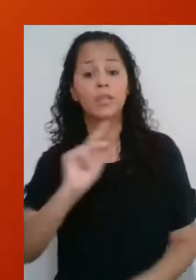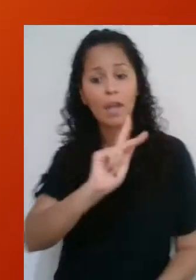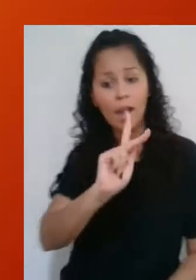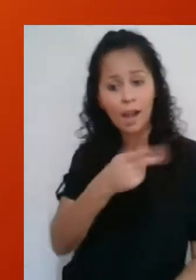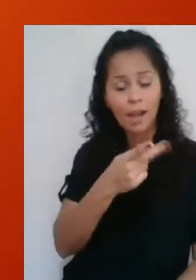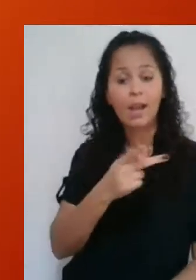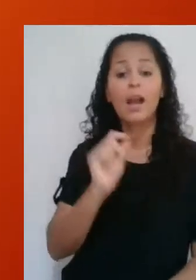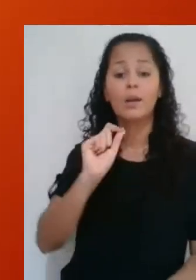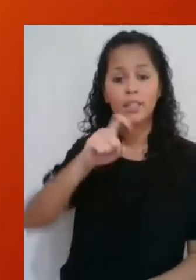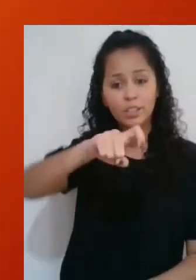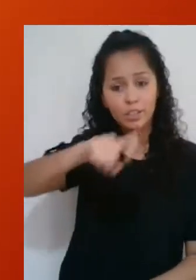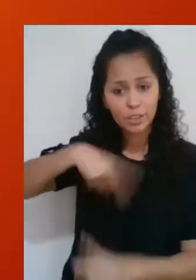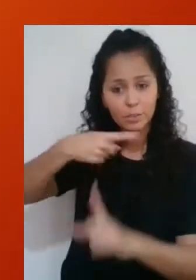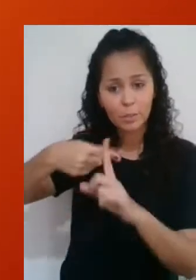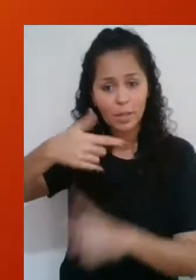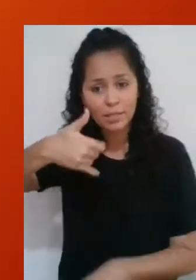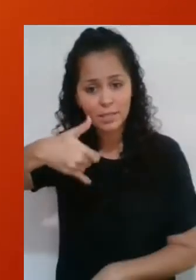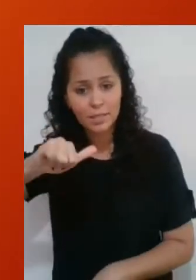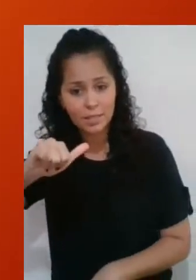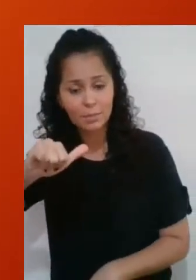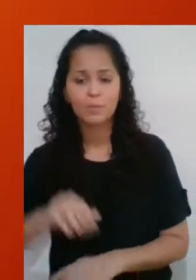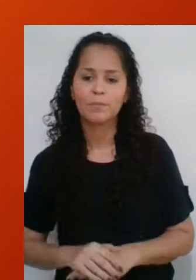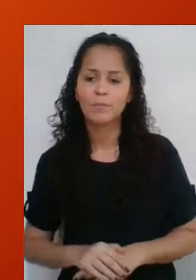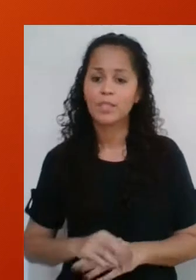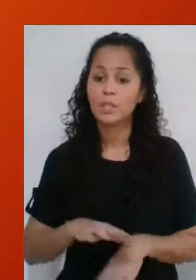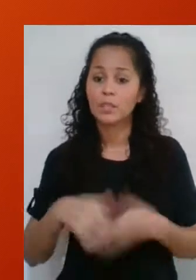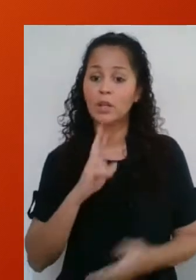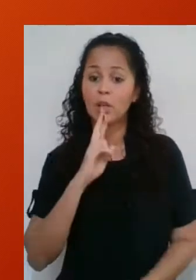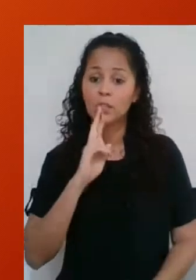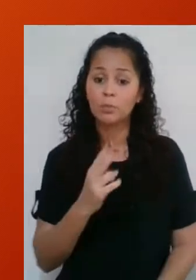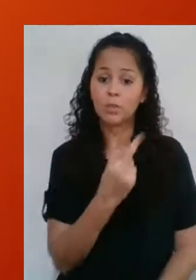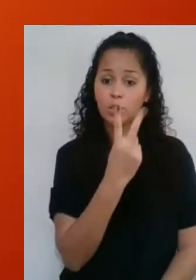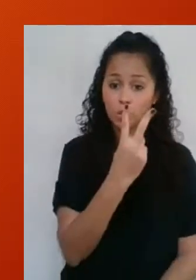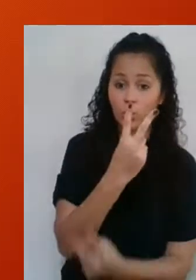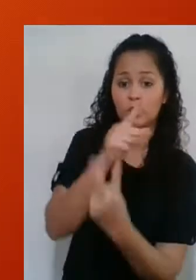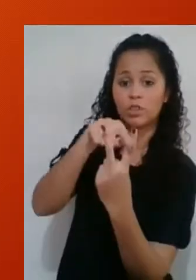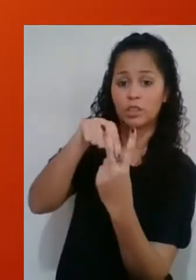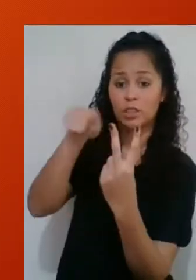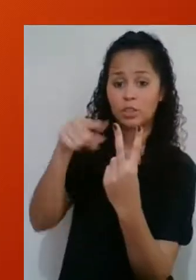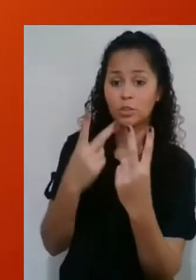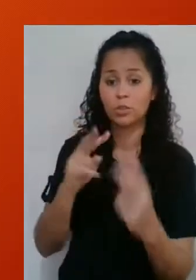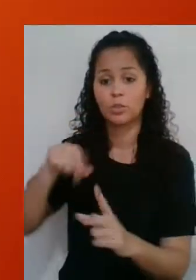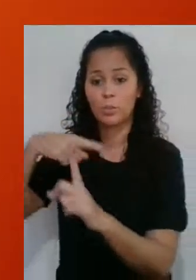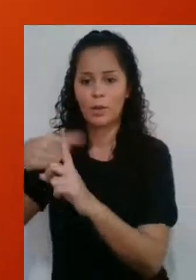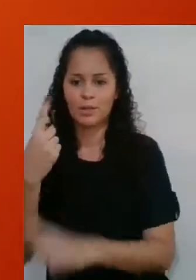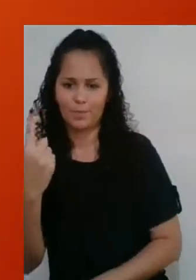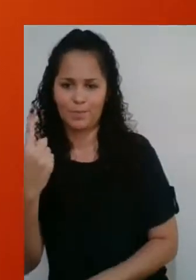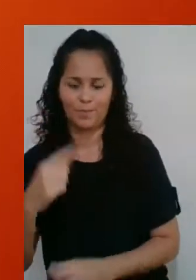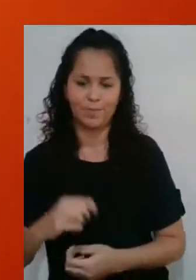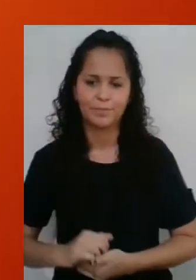resultado, então, de H será a soma dos valores de X e Y. Portanto, a resposta é 2 raiz de 2 mais 1.